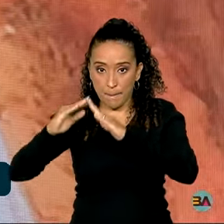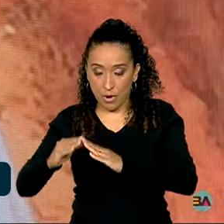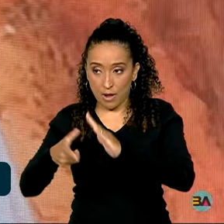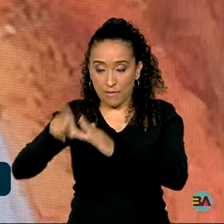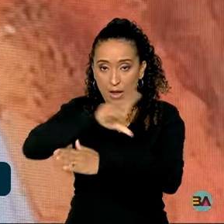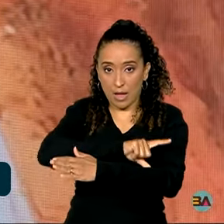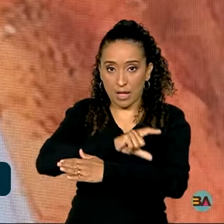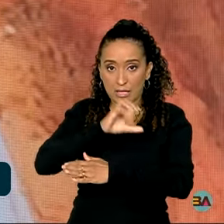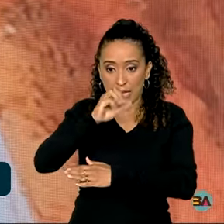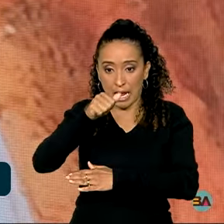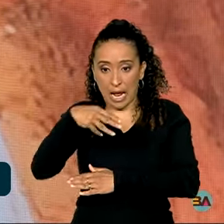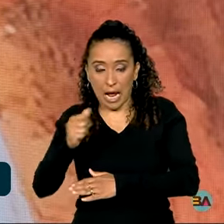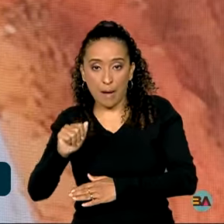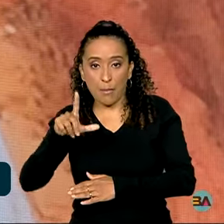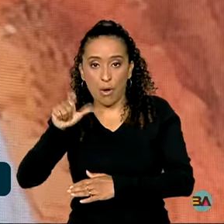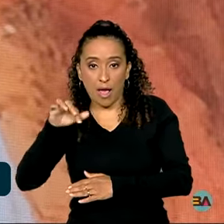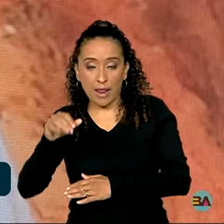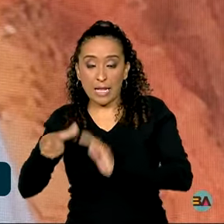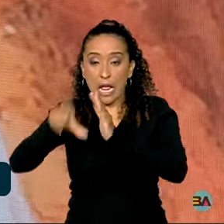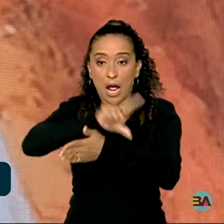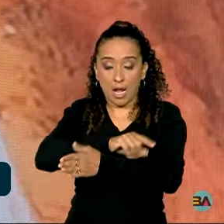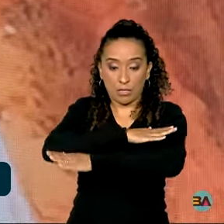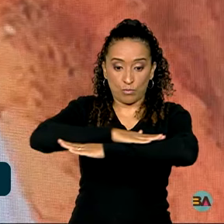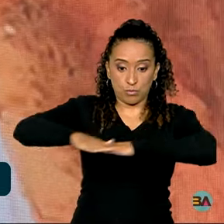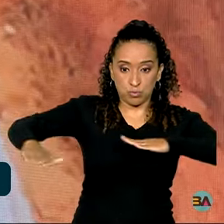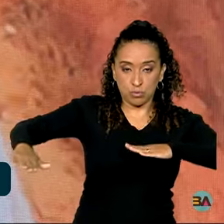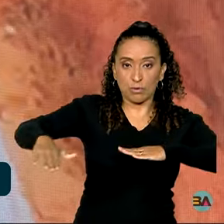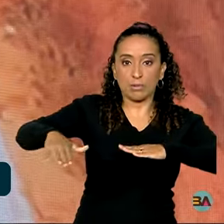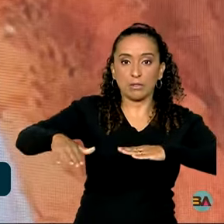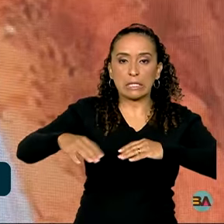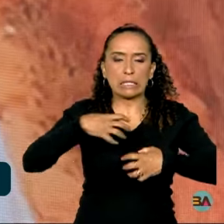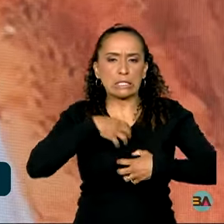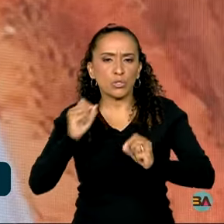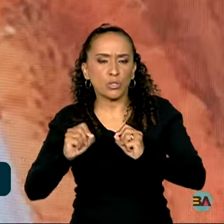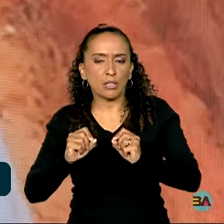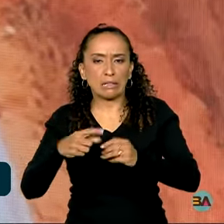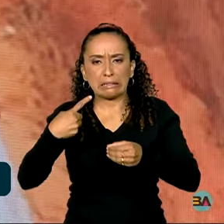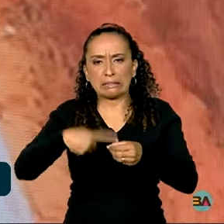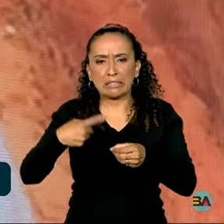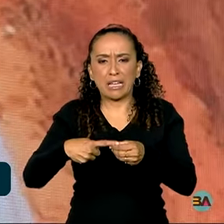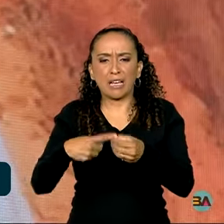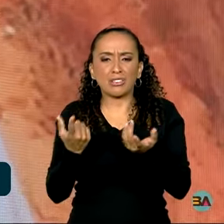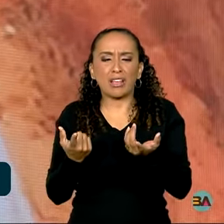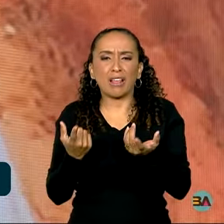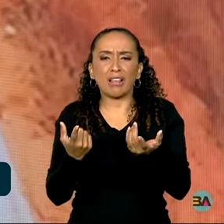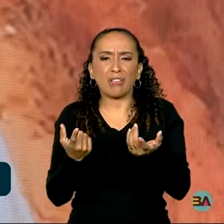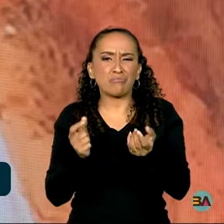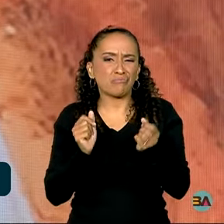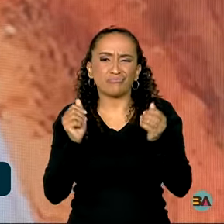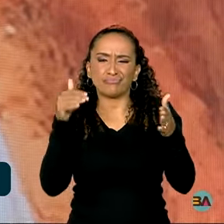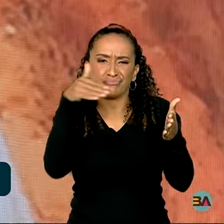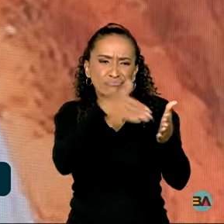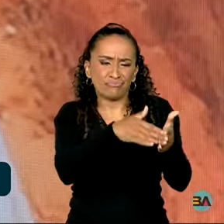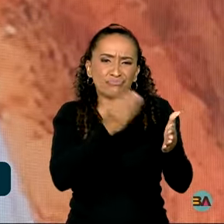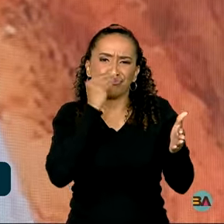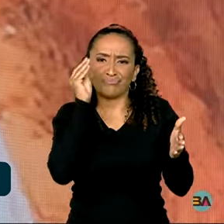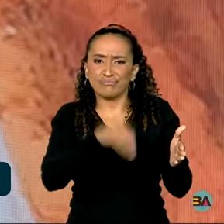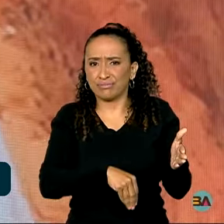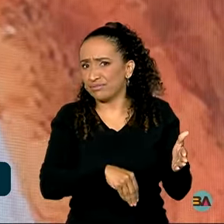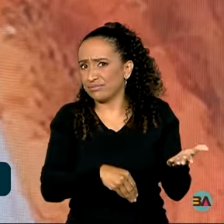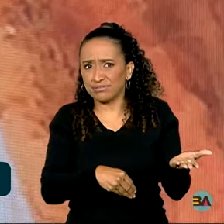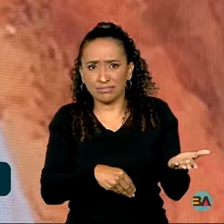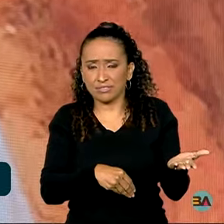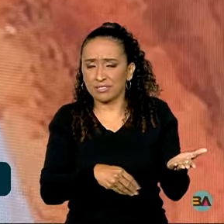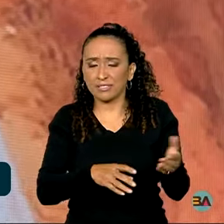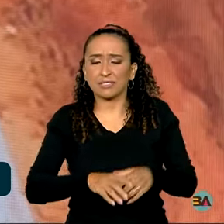Campo Alegre de Lourdes, antes desse asfalto chegar aqui, sentia que essa cidade era fim de linha. Era fim